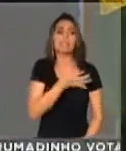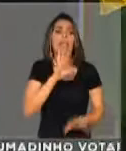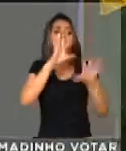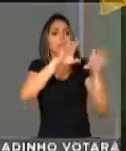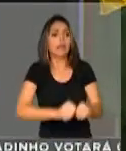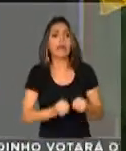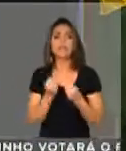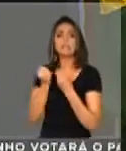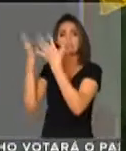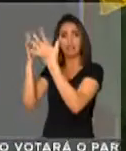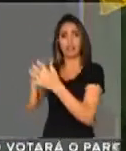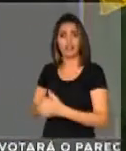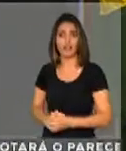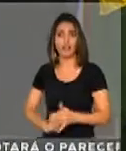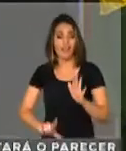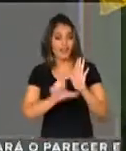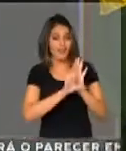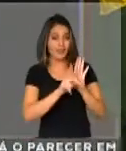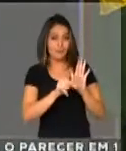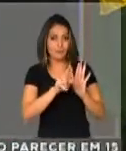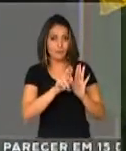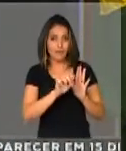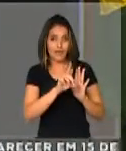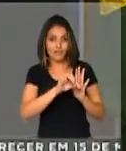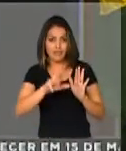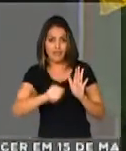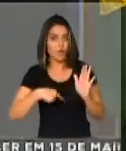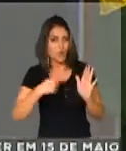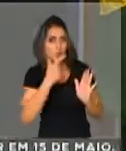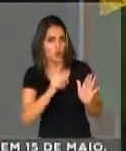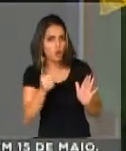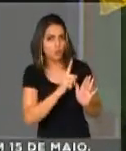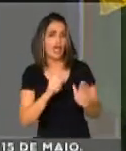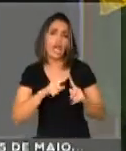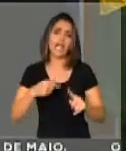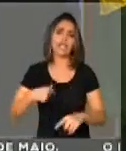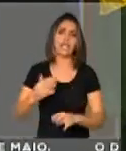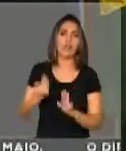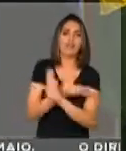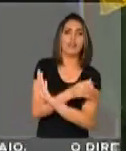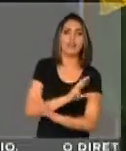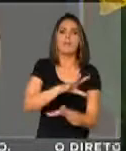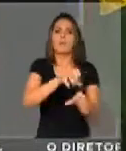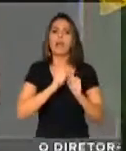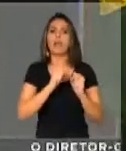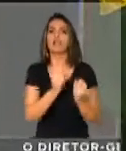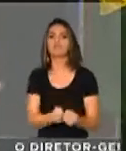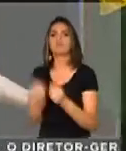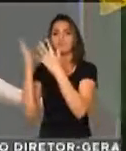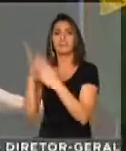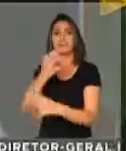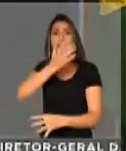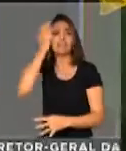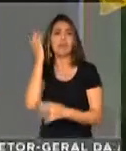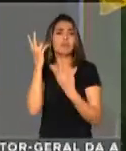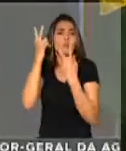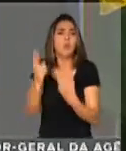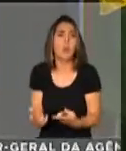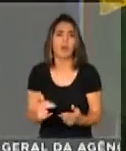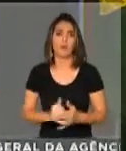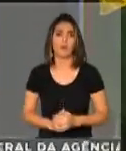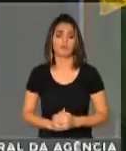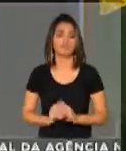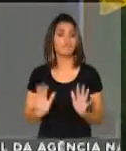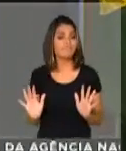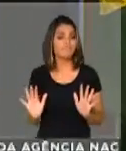o serviço. Não consegue entregar a reforma da Previdência, assim como o governo Temer, que era um governo que vivia de entregas. Quando deixou de entregar, deixou de